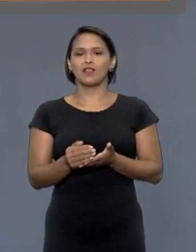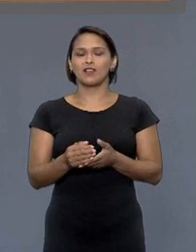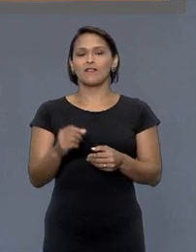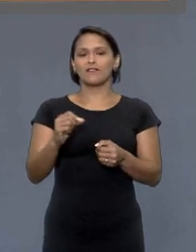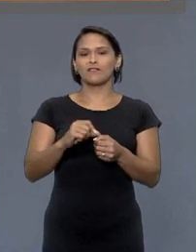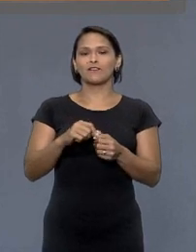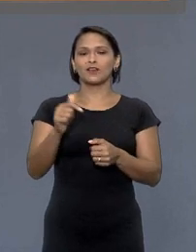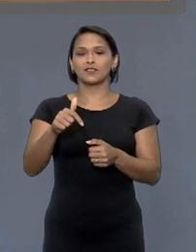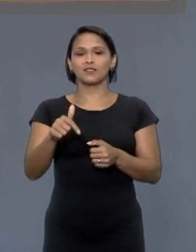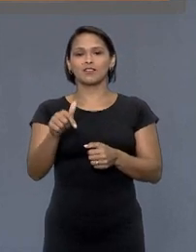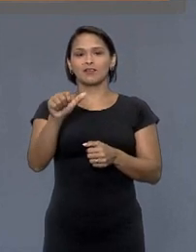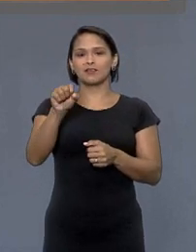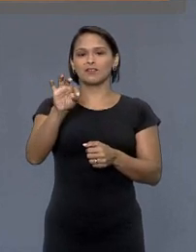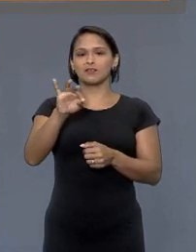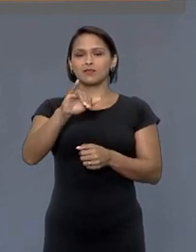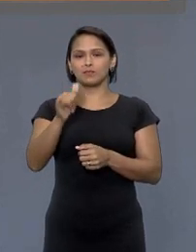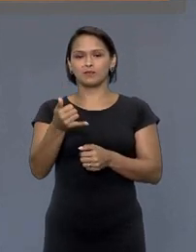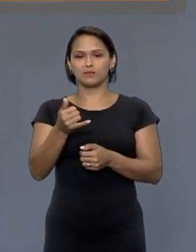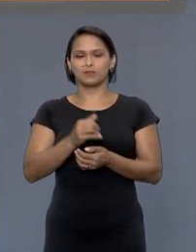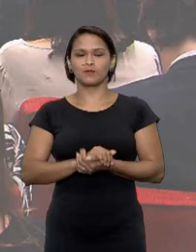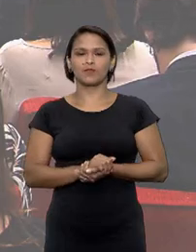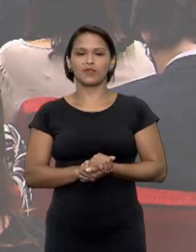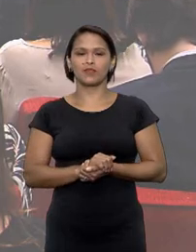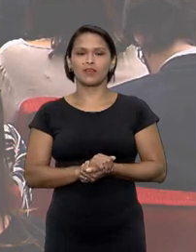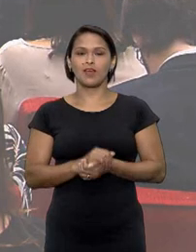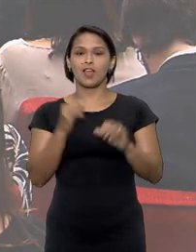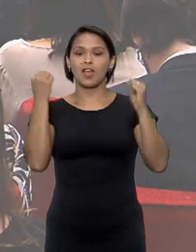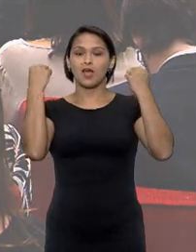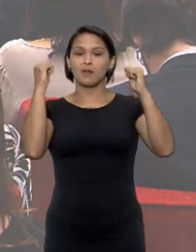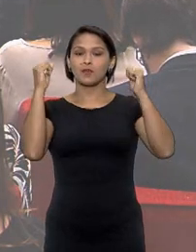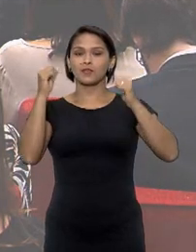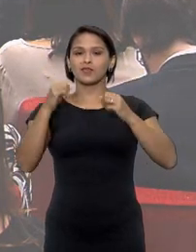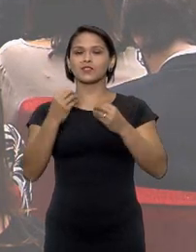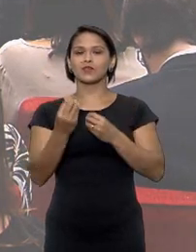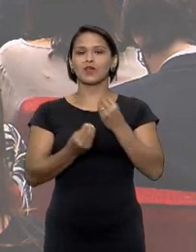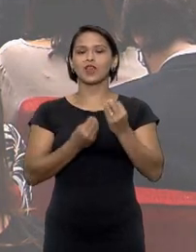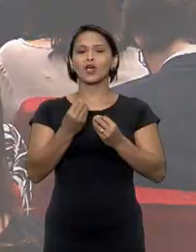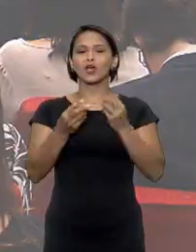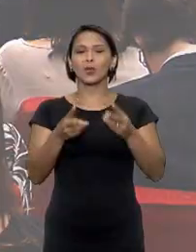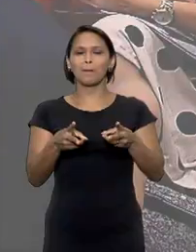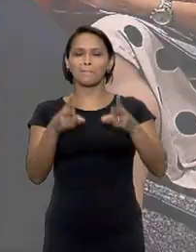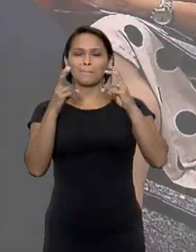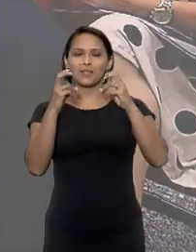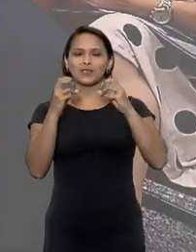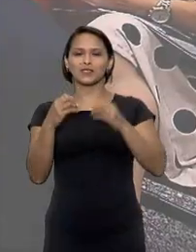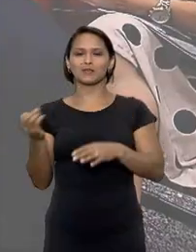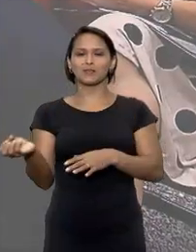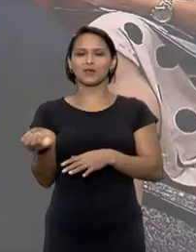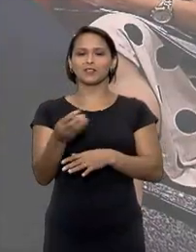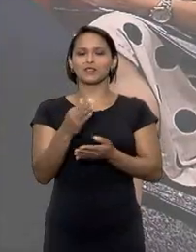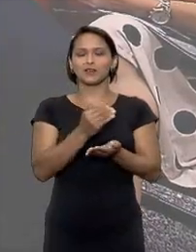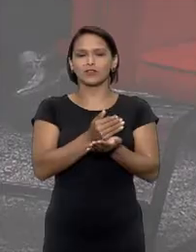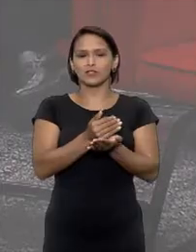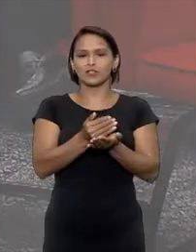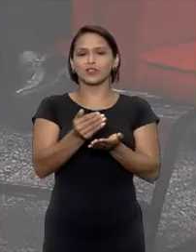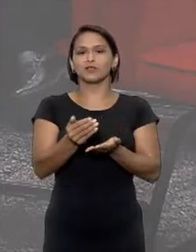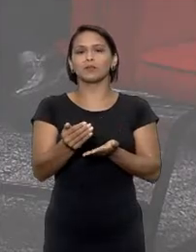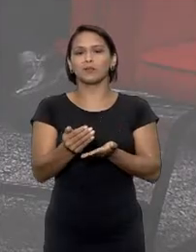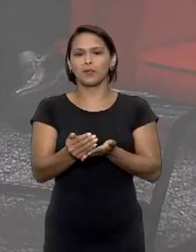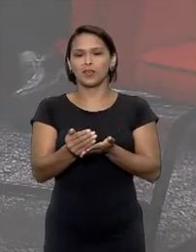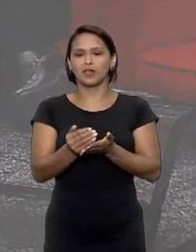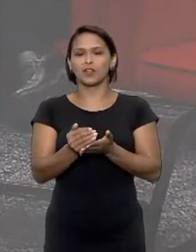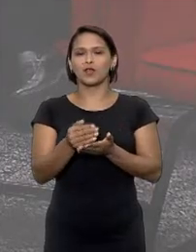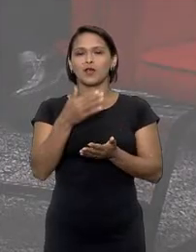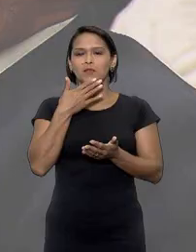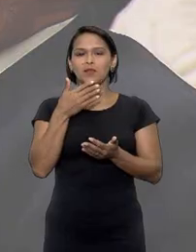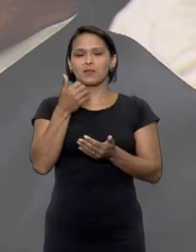foi realizada aqui no Superior Tribunal de Justiça a premiação é uma forma de identificar e difundir as iniciativas que contribuem